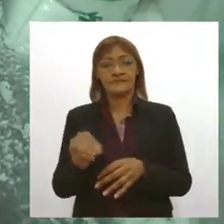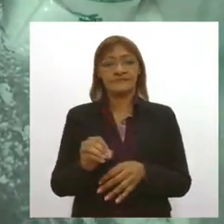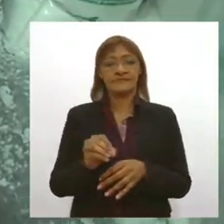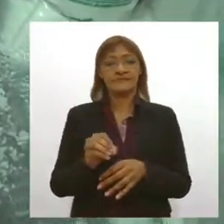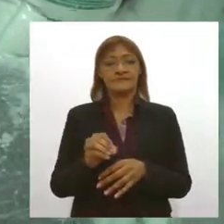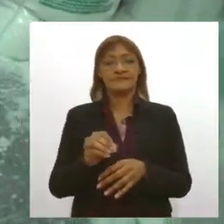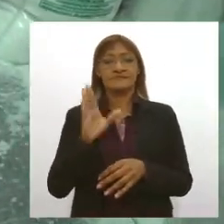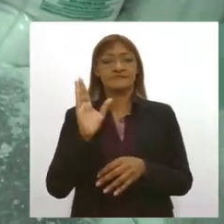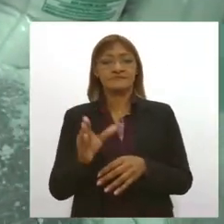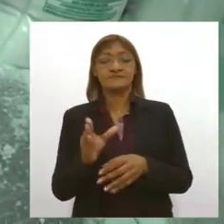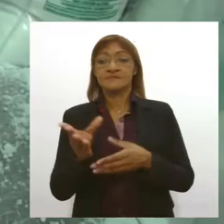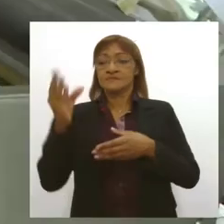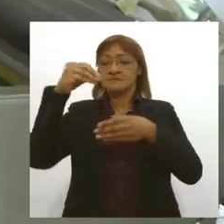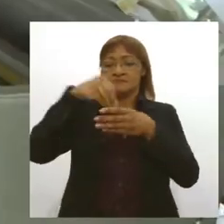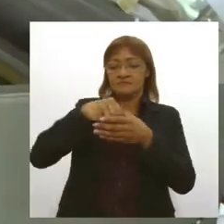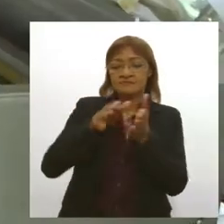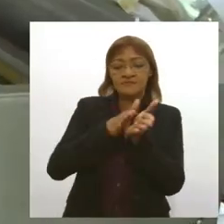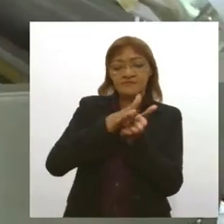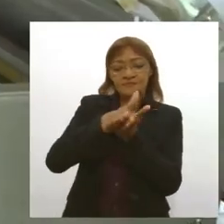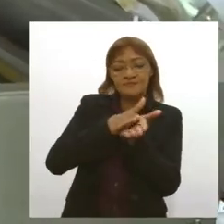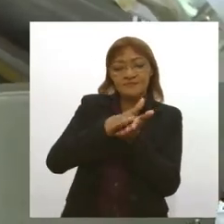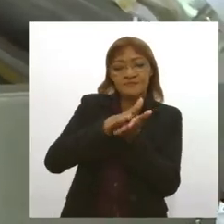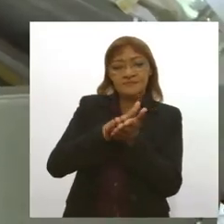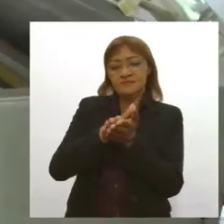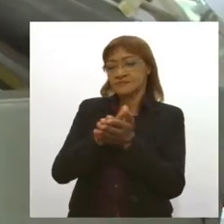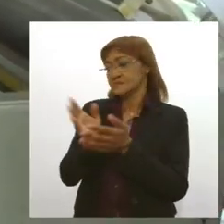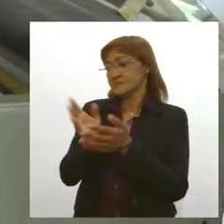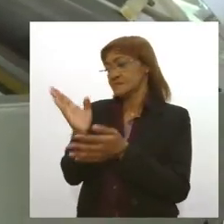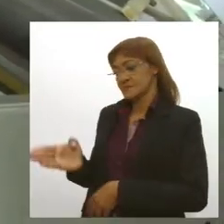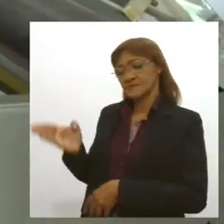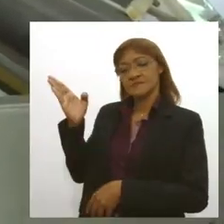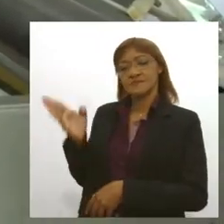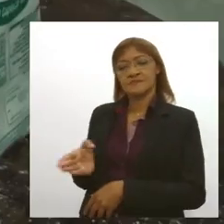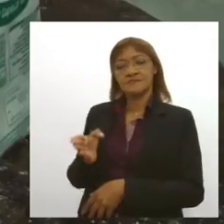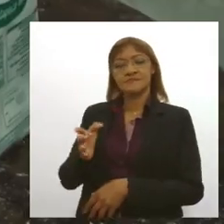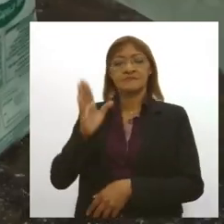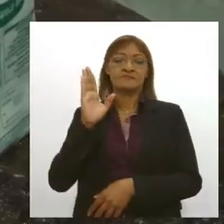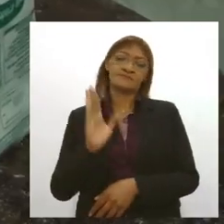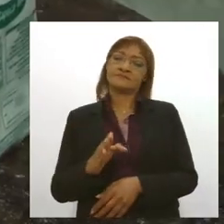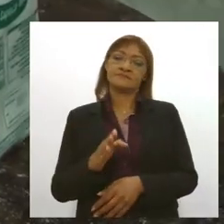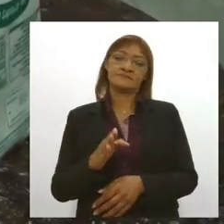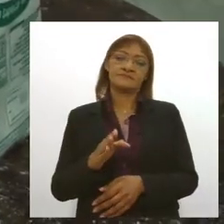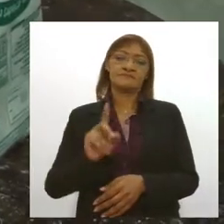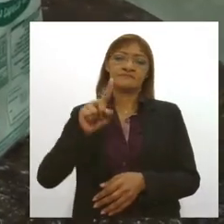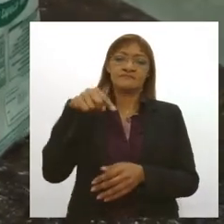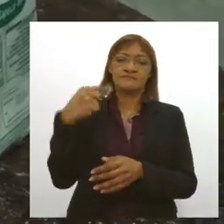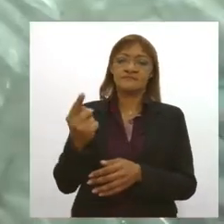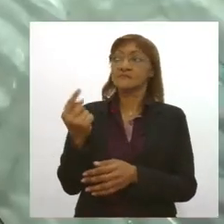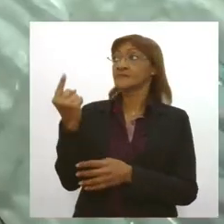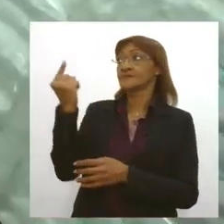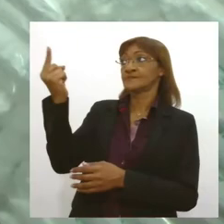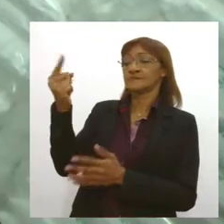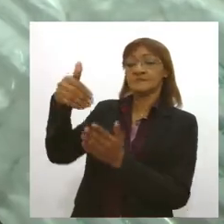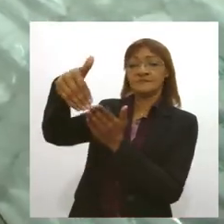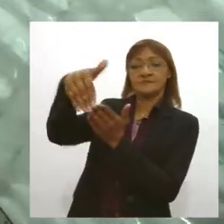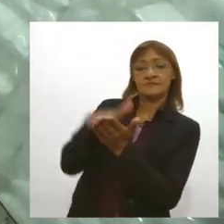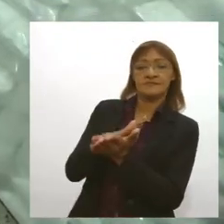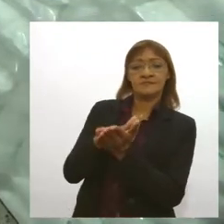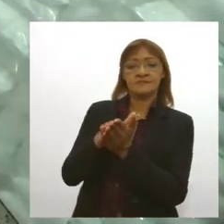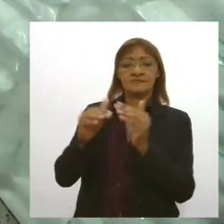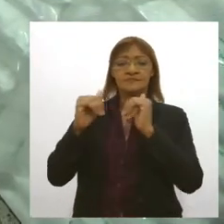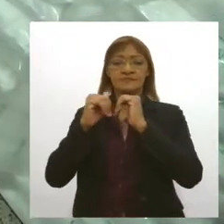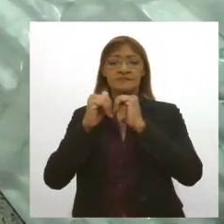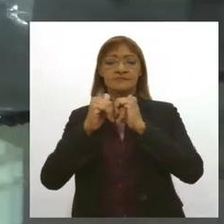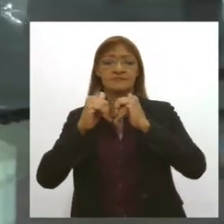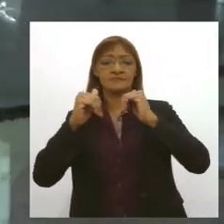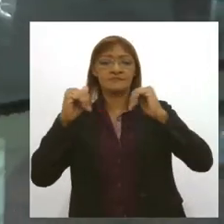natura é peneirado ensacado colocado para ser processado a vácuo e separado para